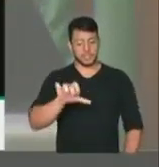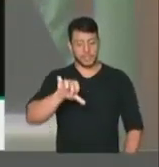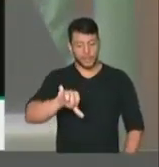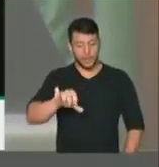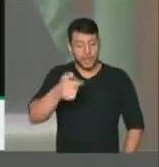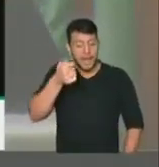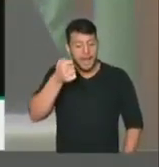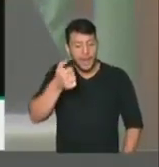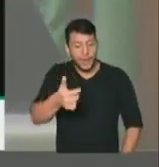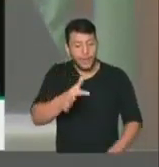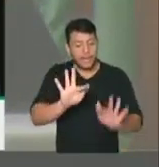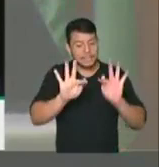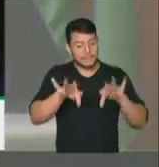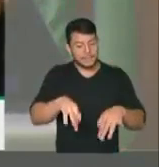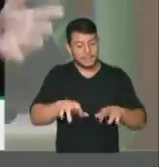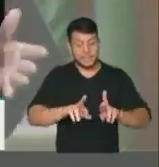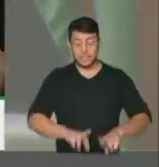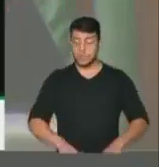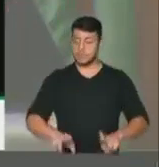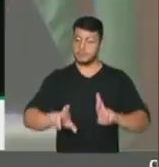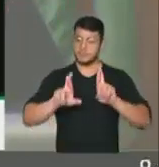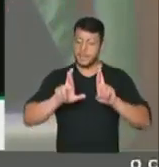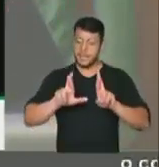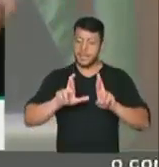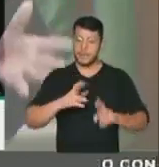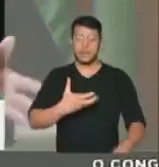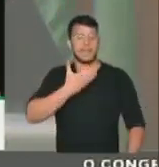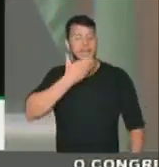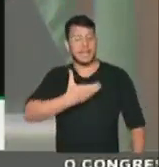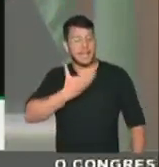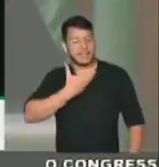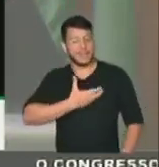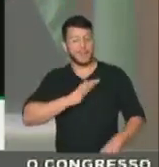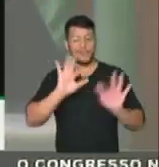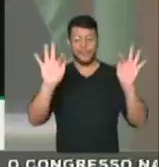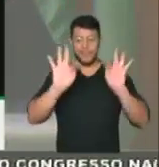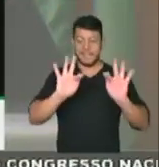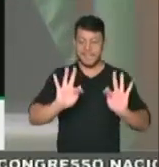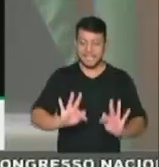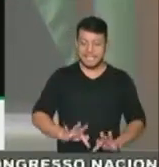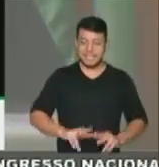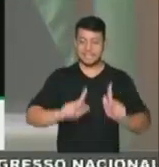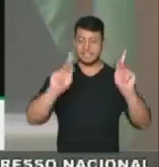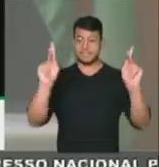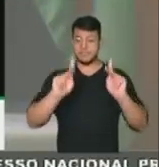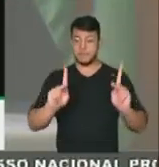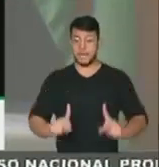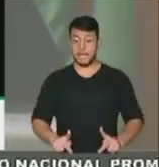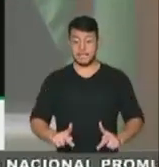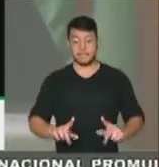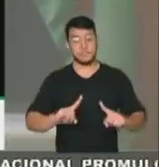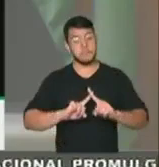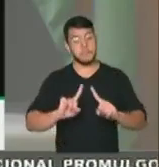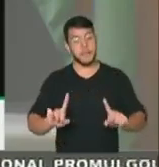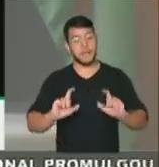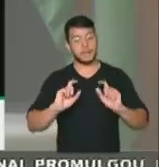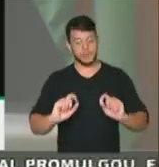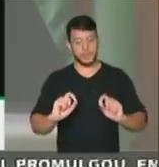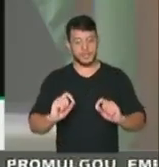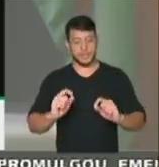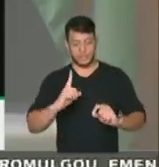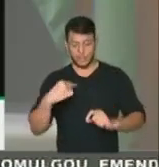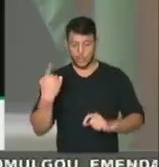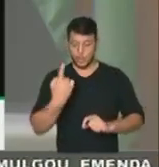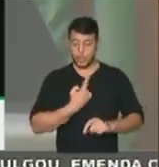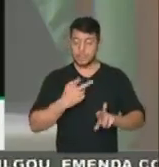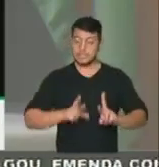Que a gente tenha um Natal feliz, de paz, mas que a gente possa, nessas confraternizações